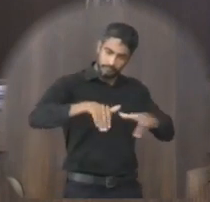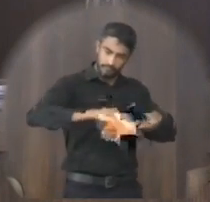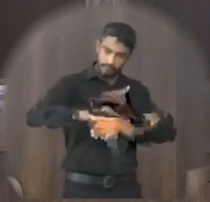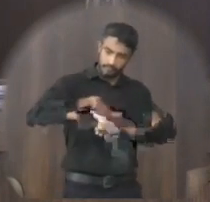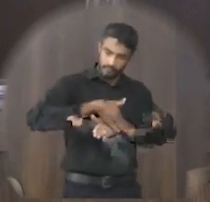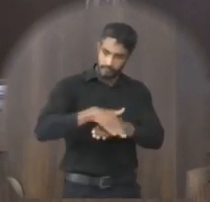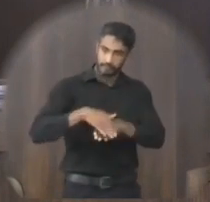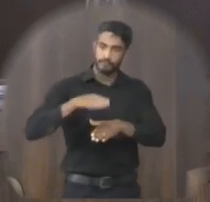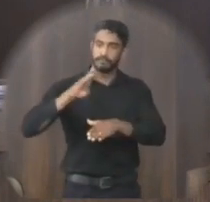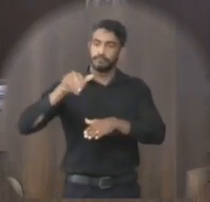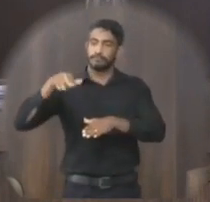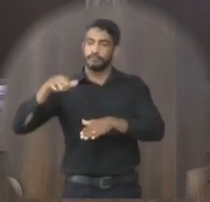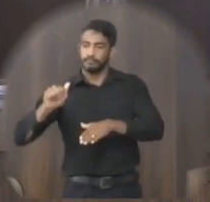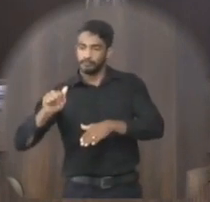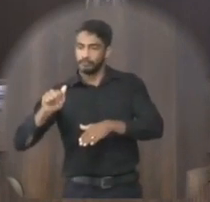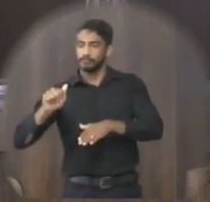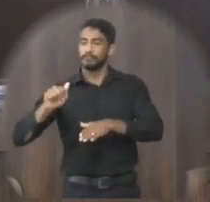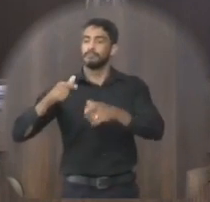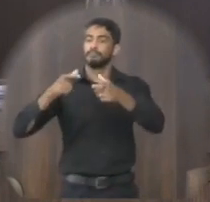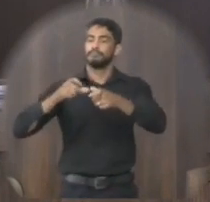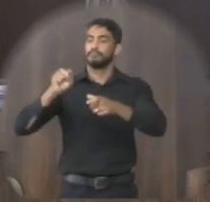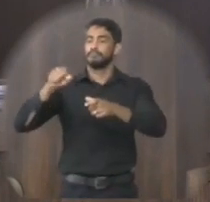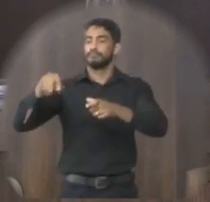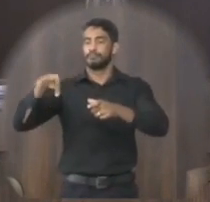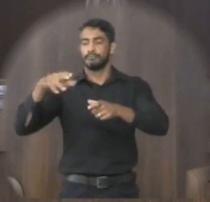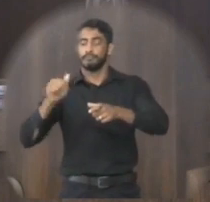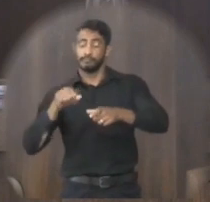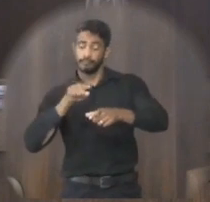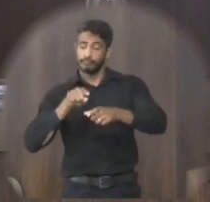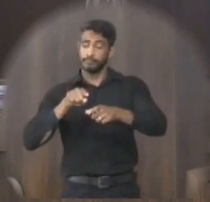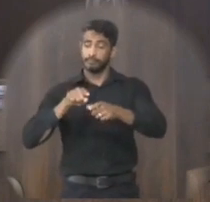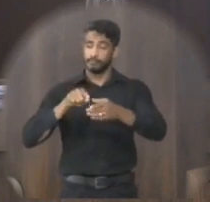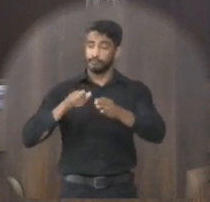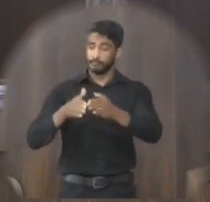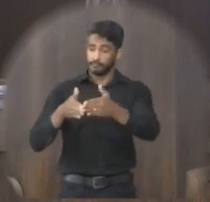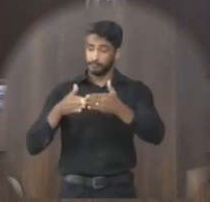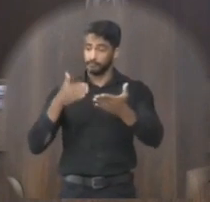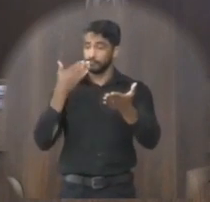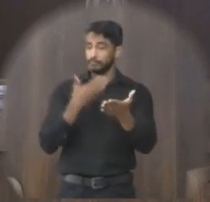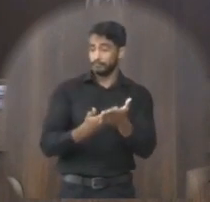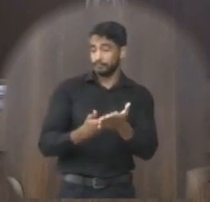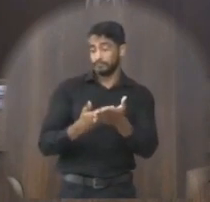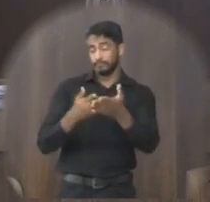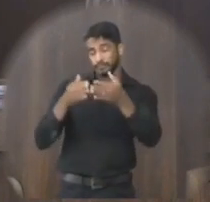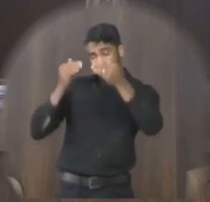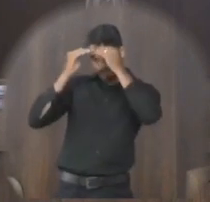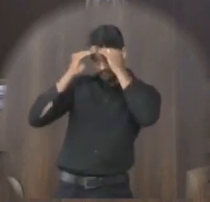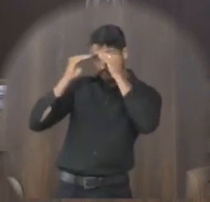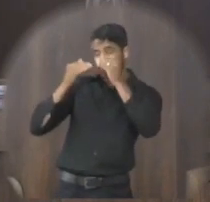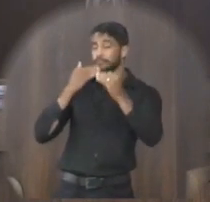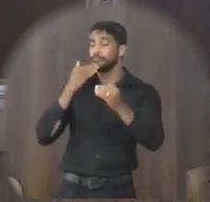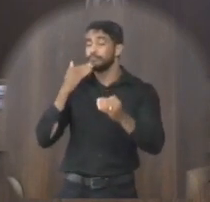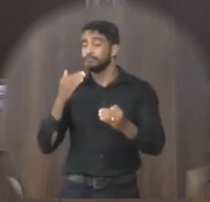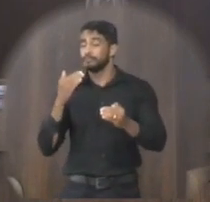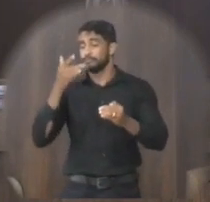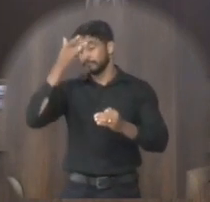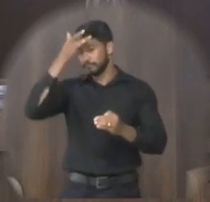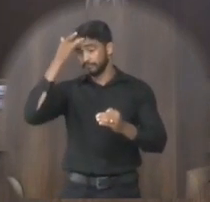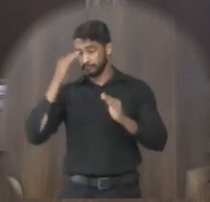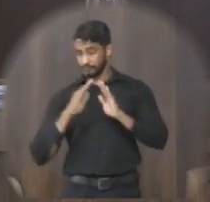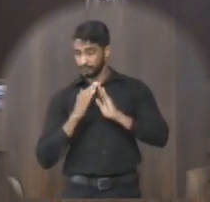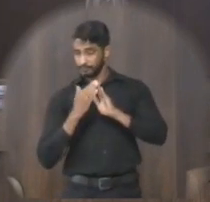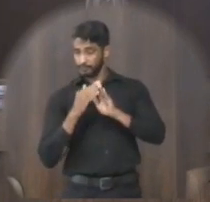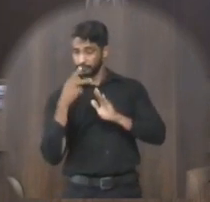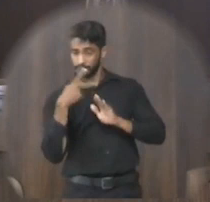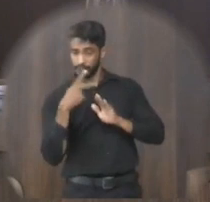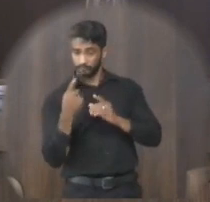rua Bento Soares no bairro Santa Cruz a indicação necessidade de proposta vem no sentido de atender ao pedido dos moradores da referida